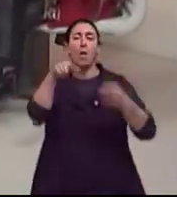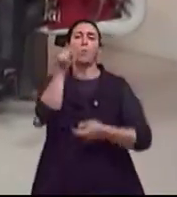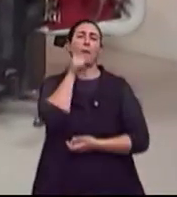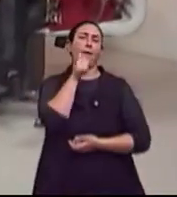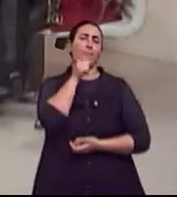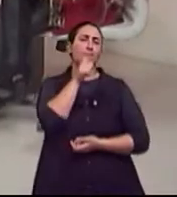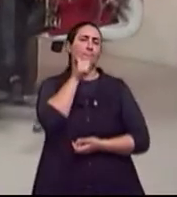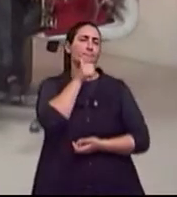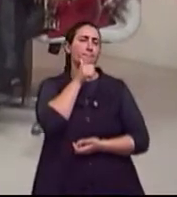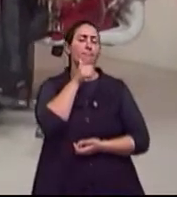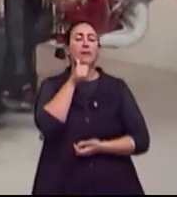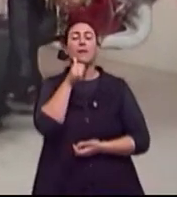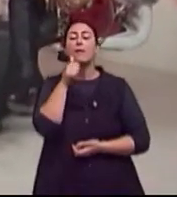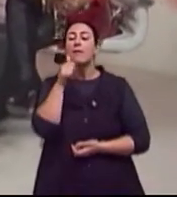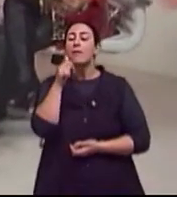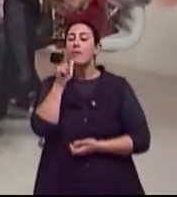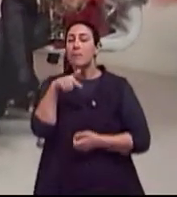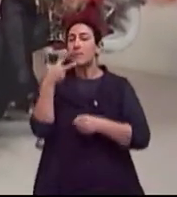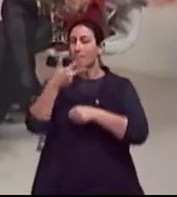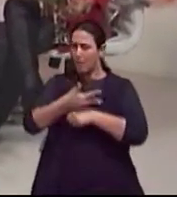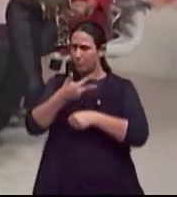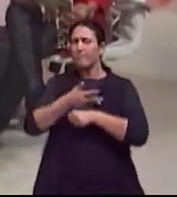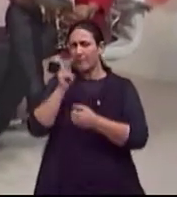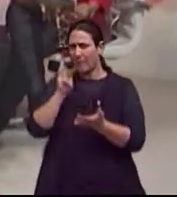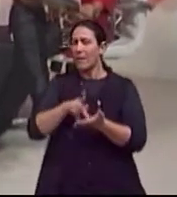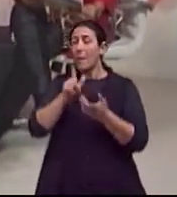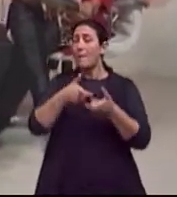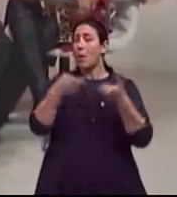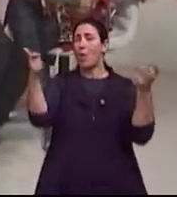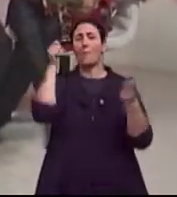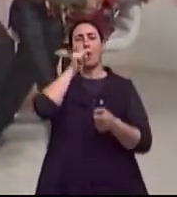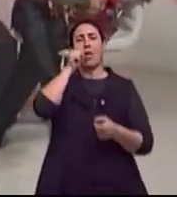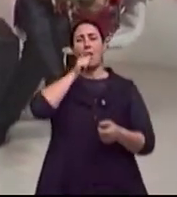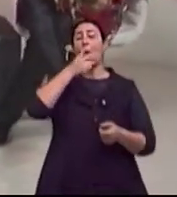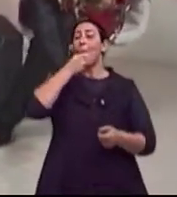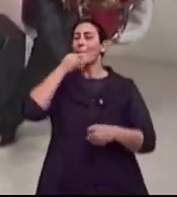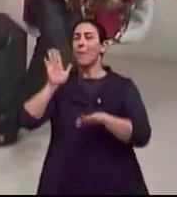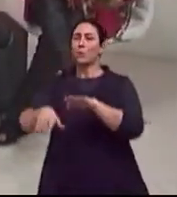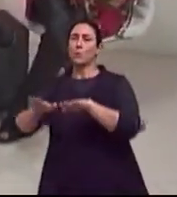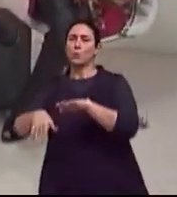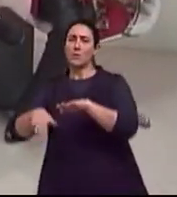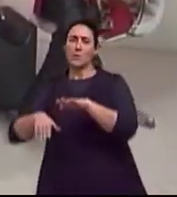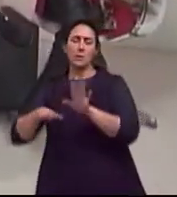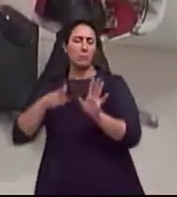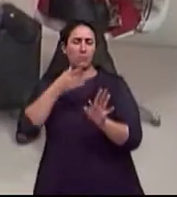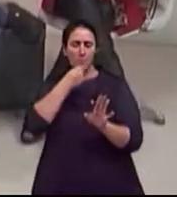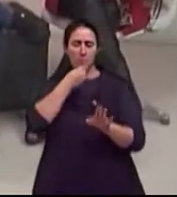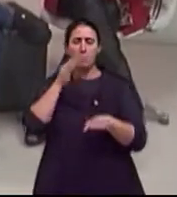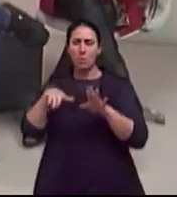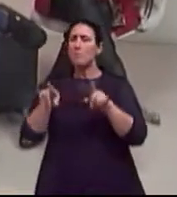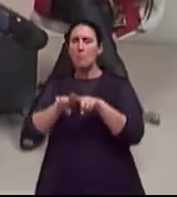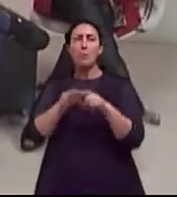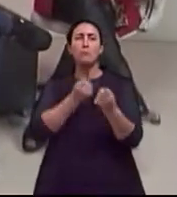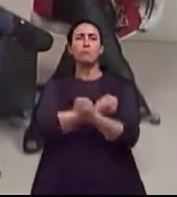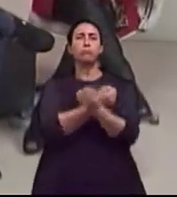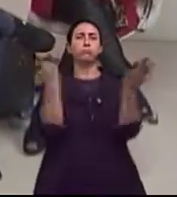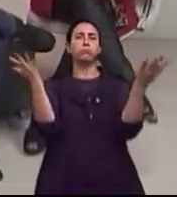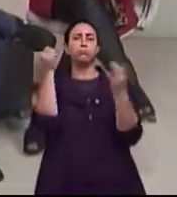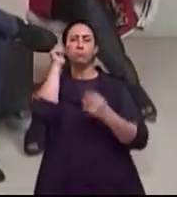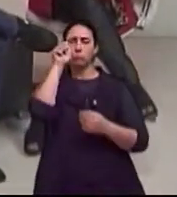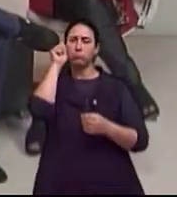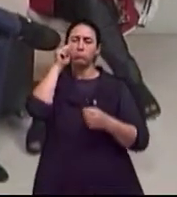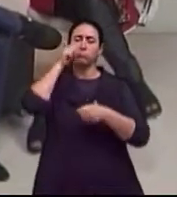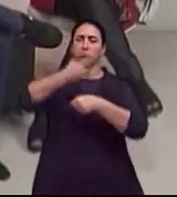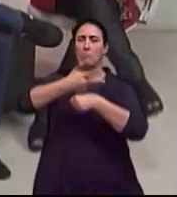E a velhice é mais feminina mesmo, porque as mulheres vivem mais que Até pelo número, exatamente. Exatamente. Como as mulheres são, em